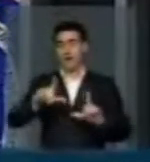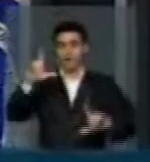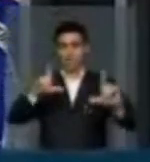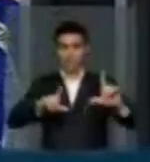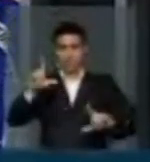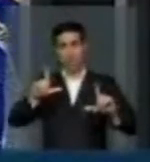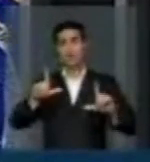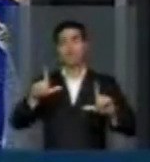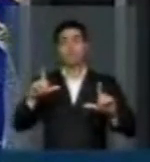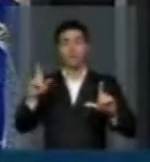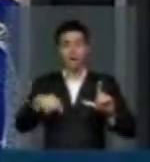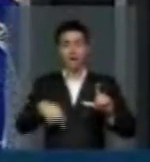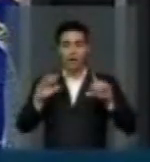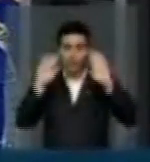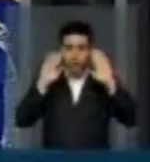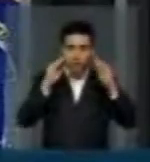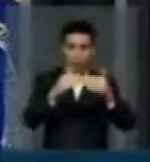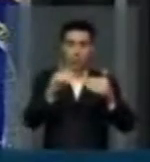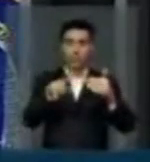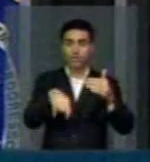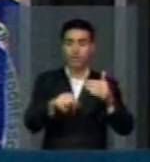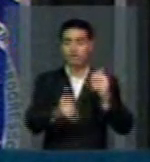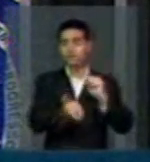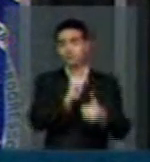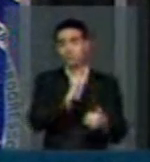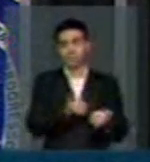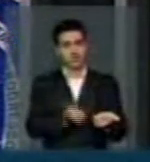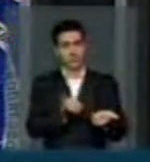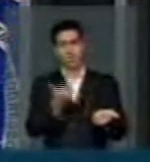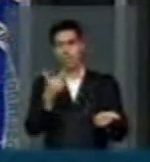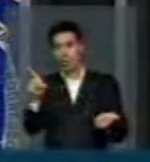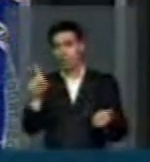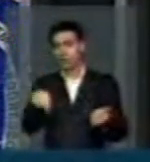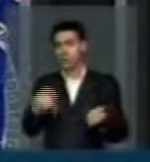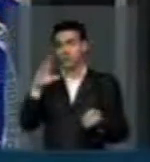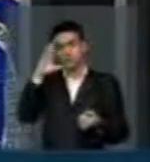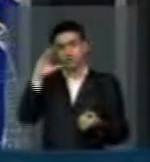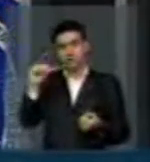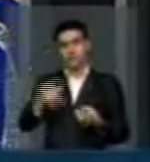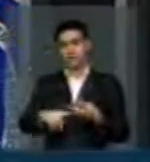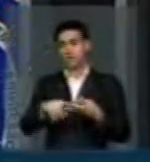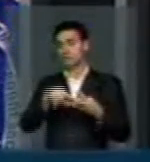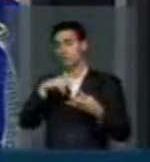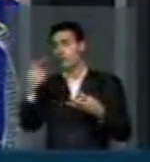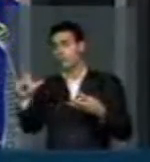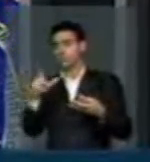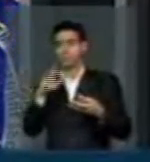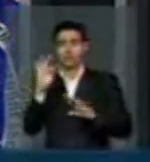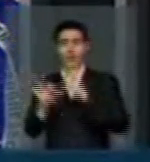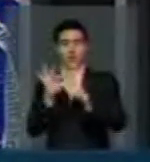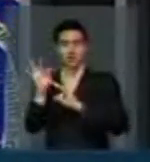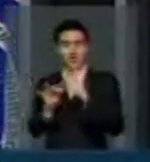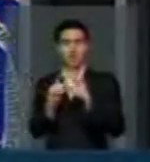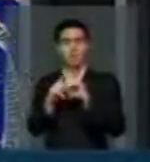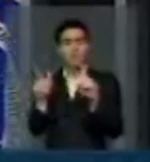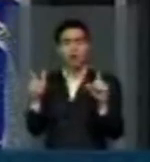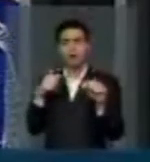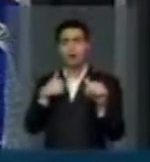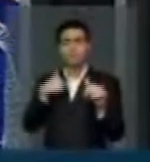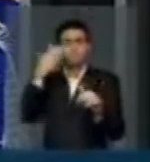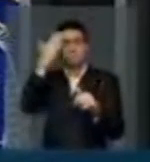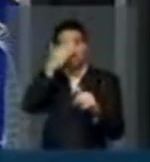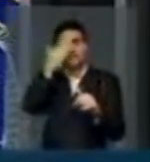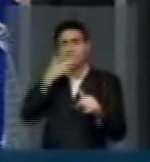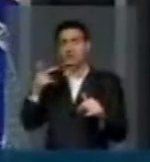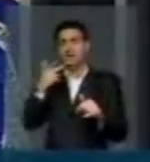país voltados exclusivamente para o esporte, outros para a ciência, outros para a tecnologia, mas eu não vi a colega se